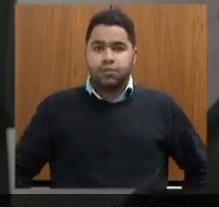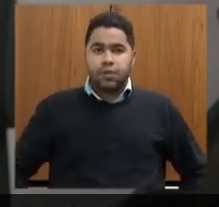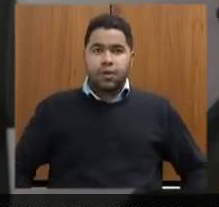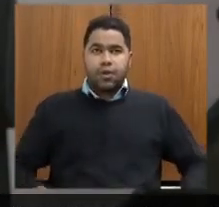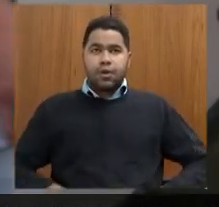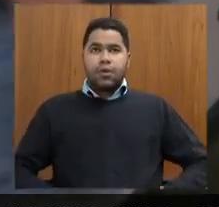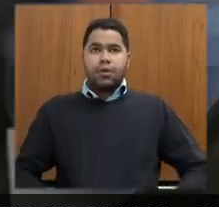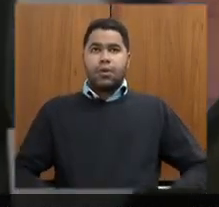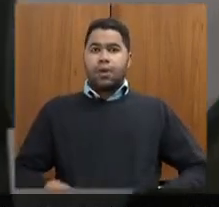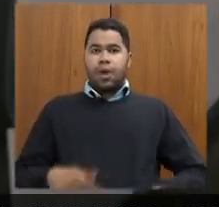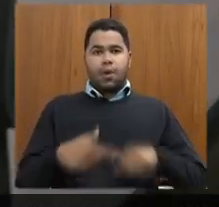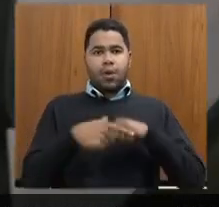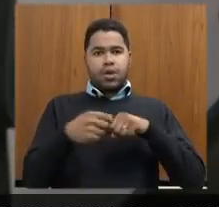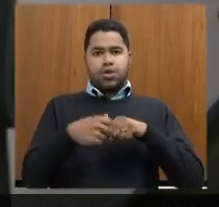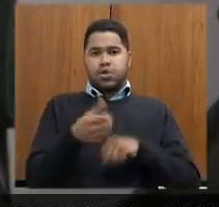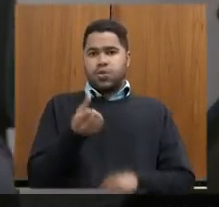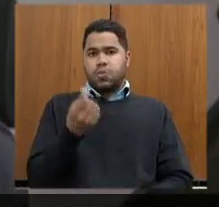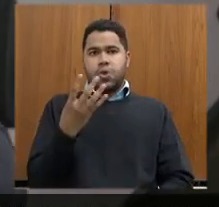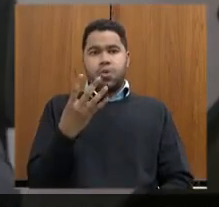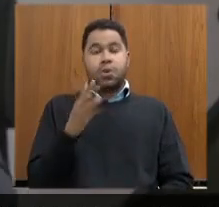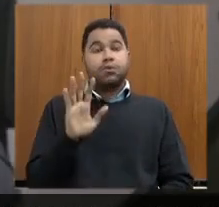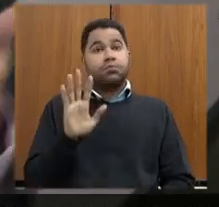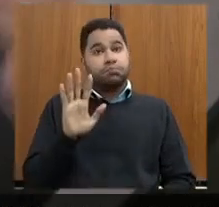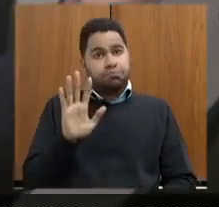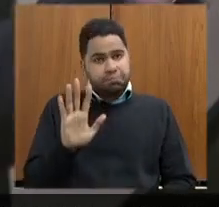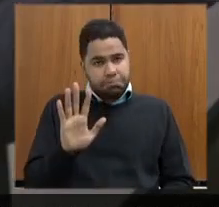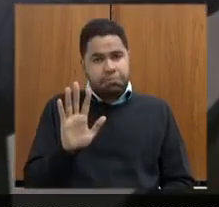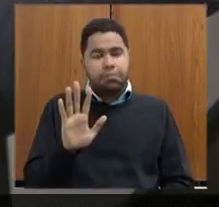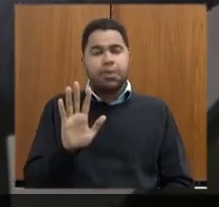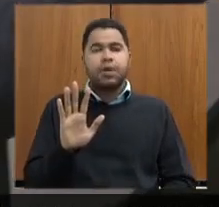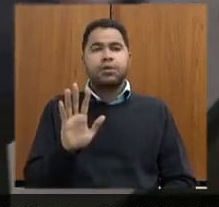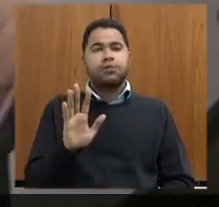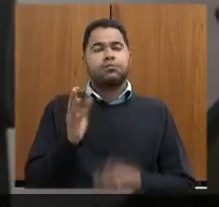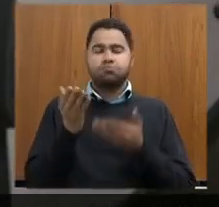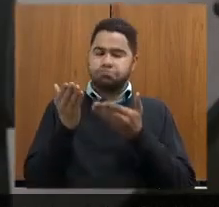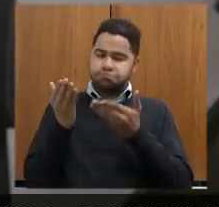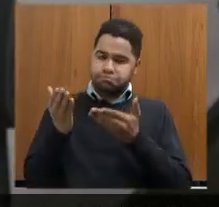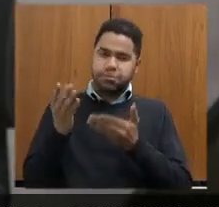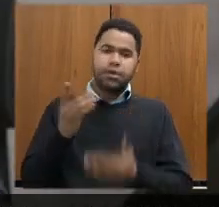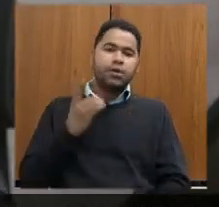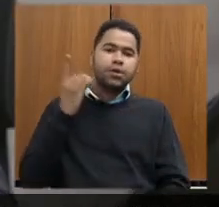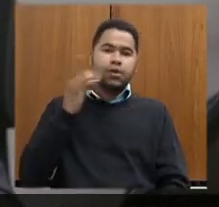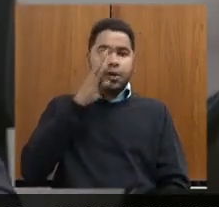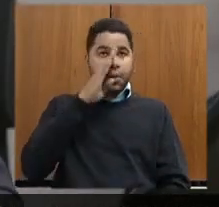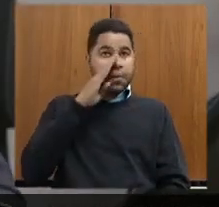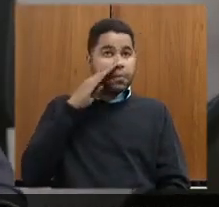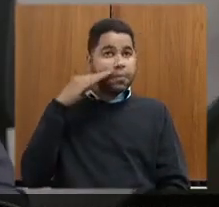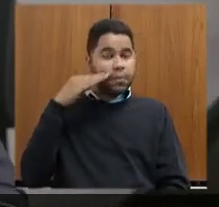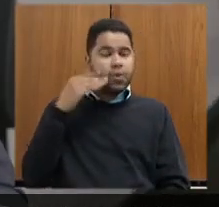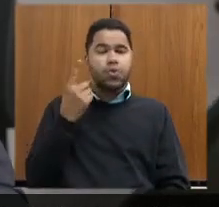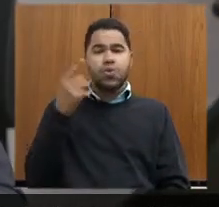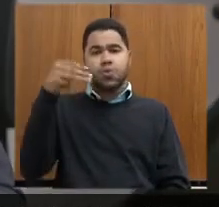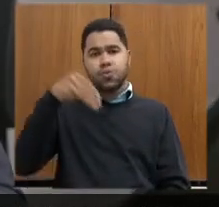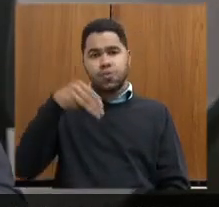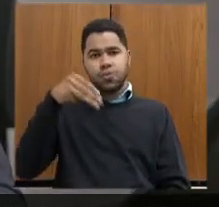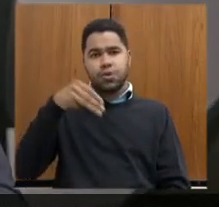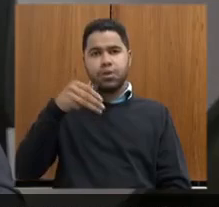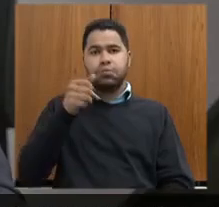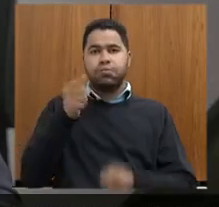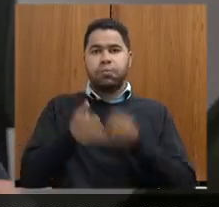relação ao artigo 64 mas mesmo assim eu vou ceder à senhora deputada Beatriz um minuto para a sua